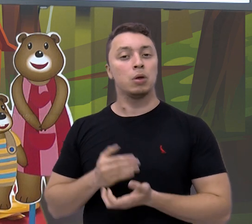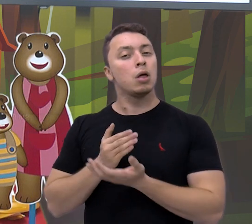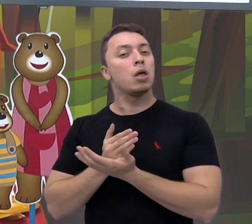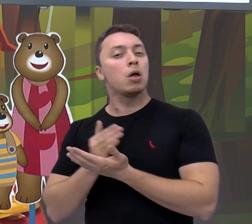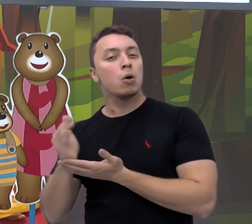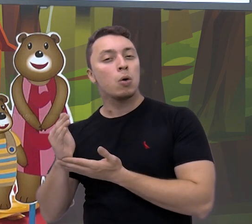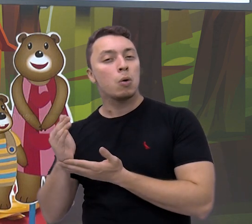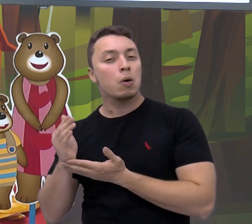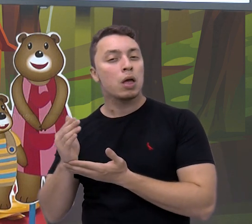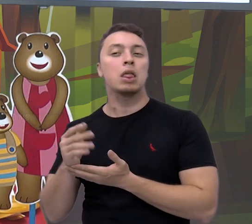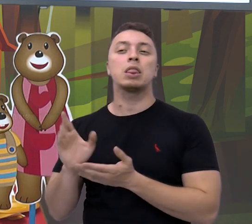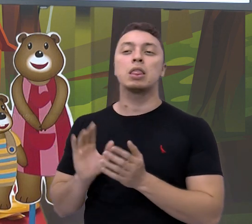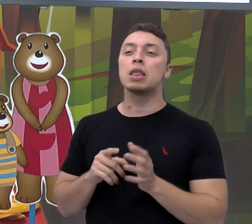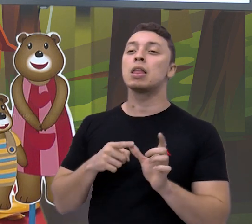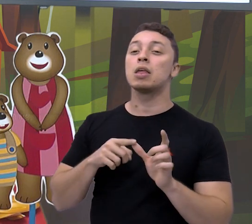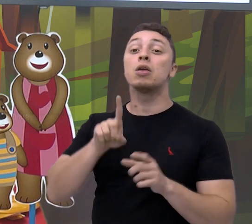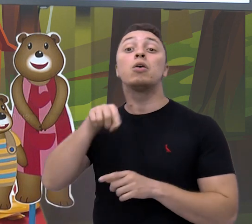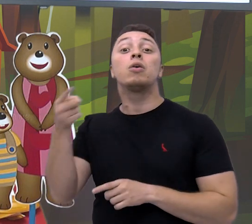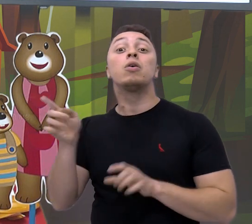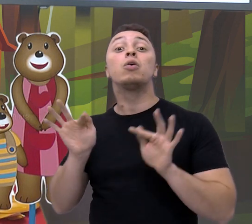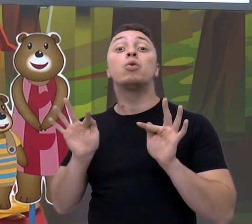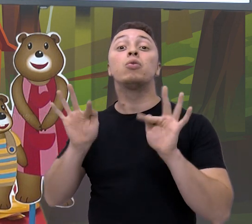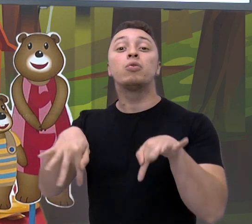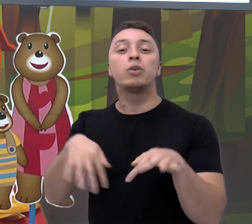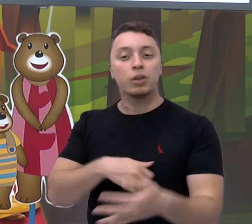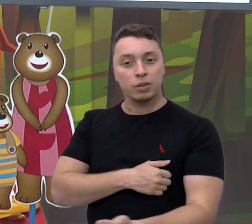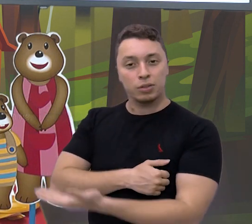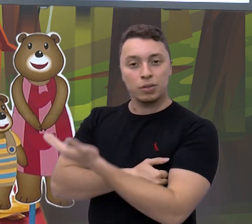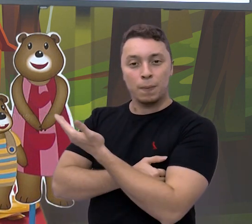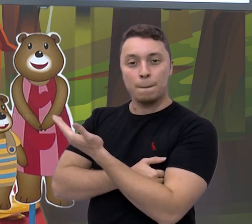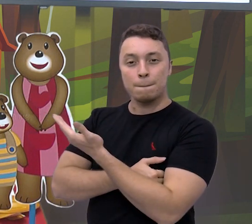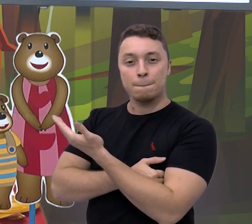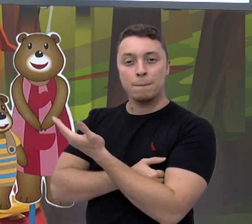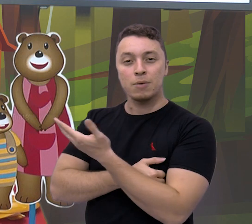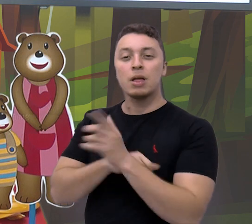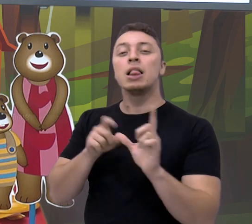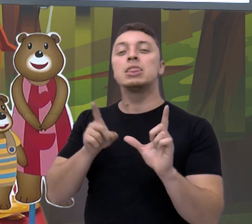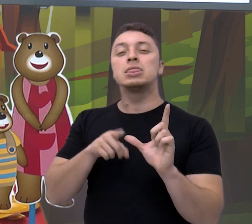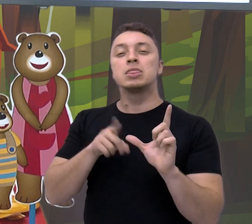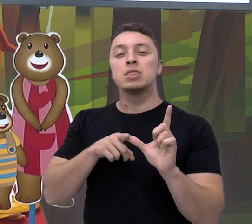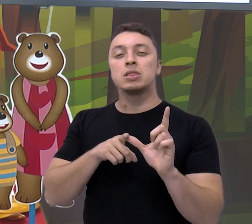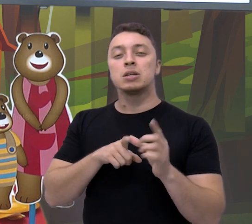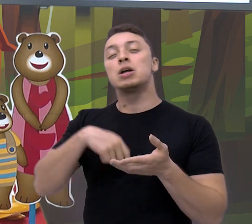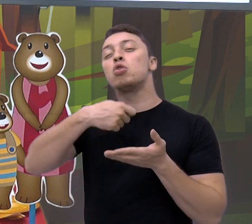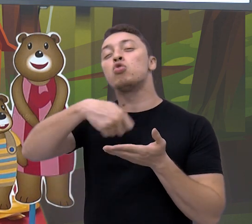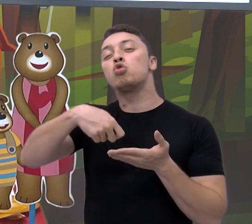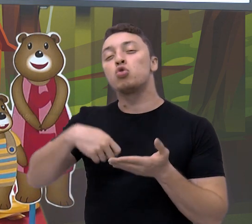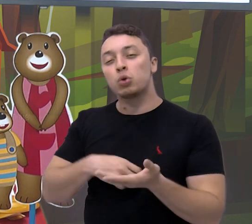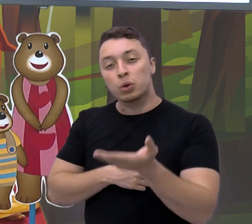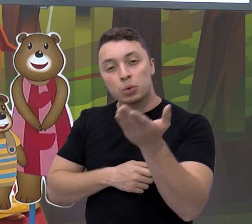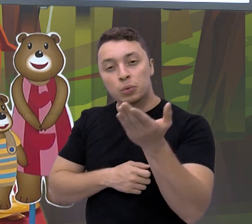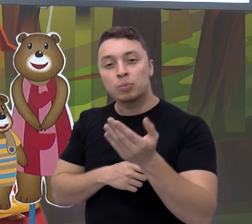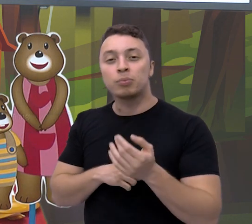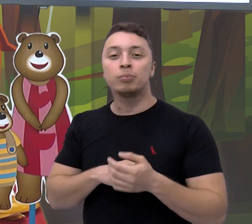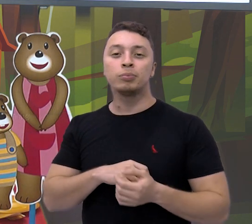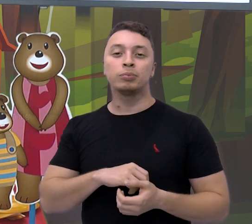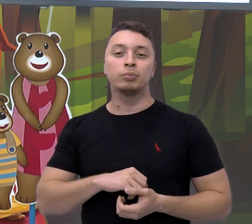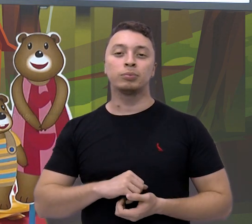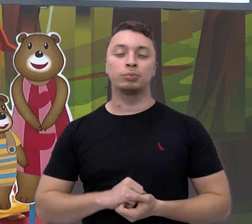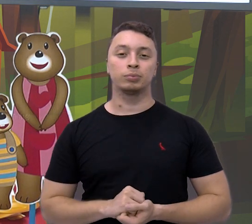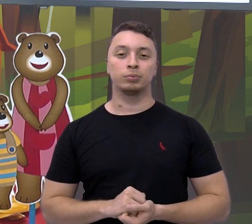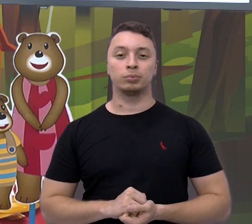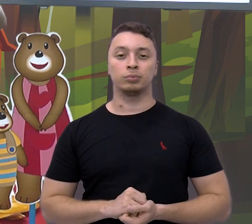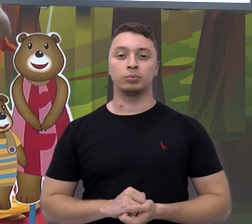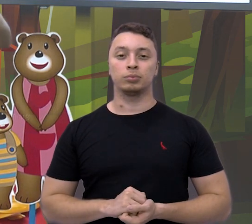passa o dedinho até o final e observa aqui essa última letra. Então, escreve aí qual é essa última